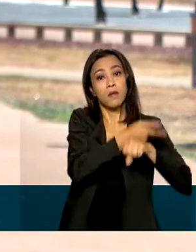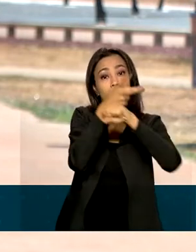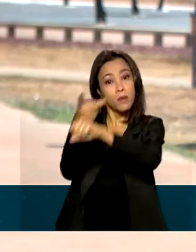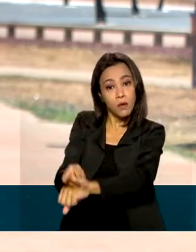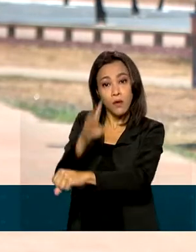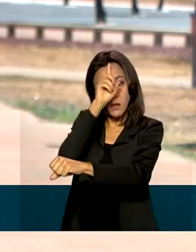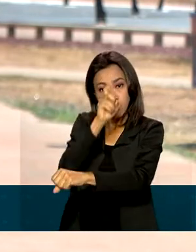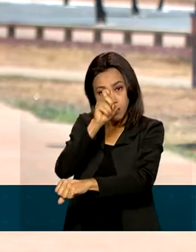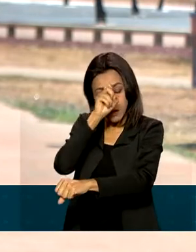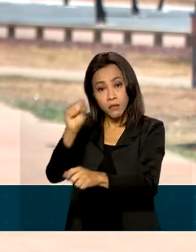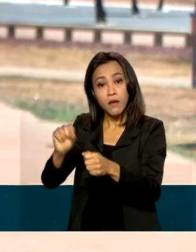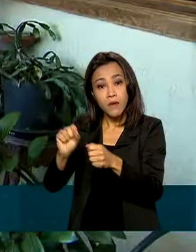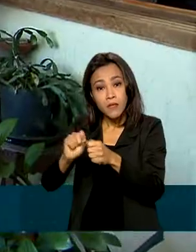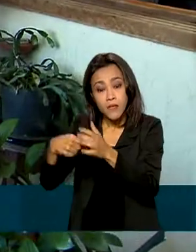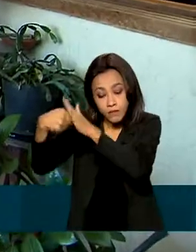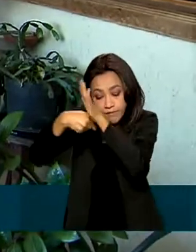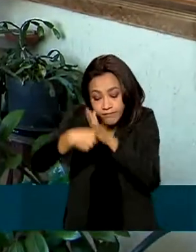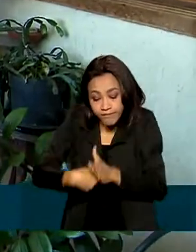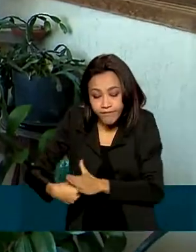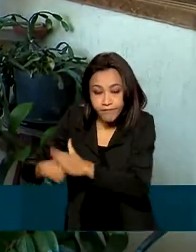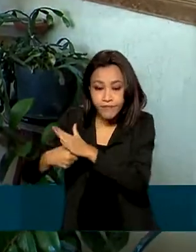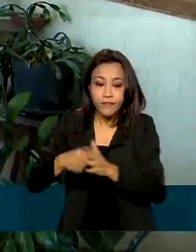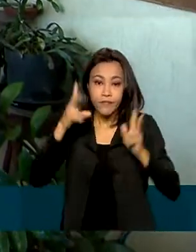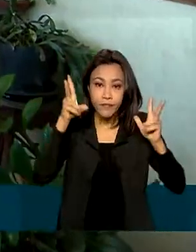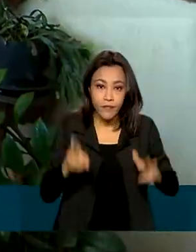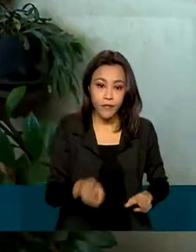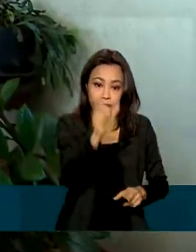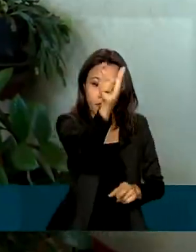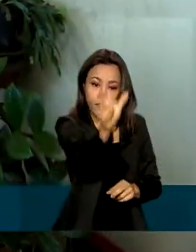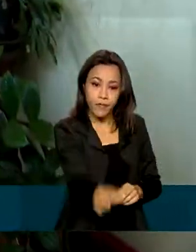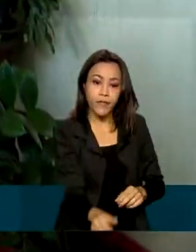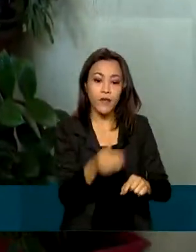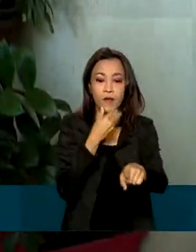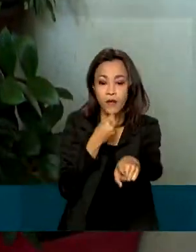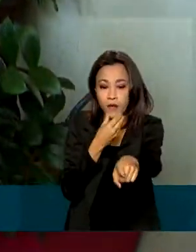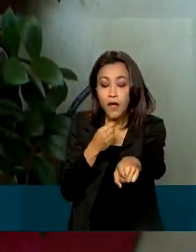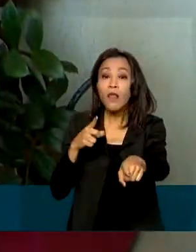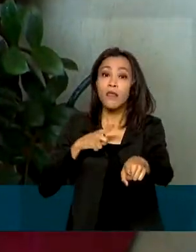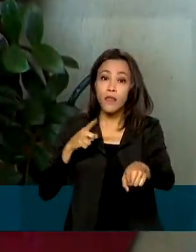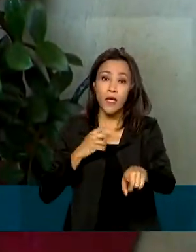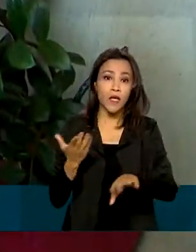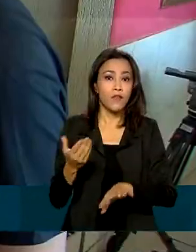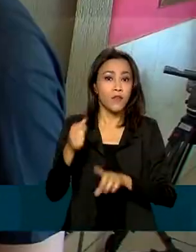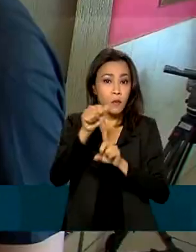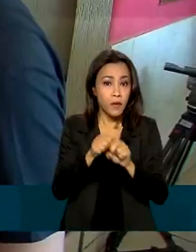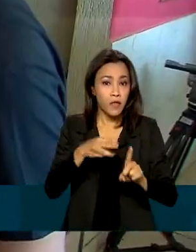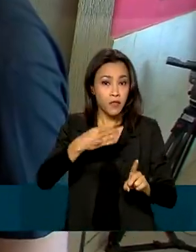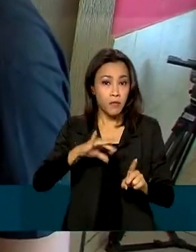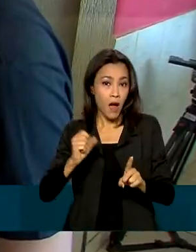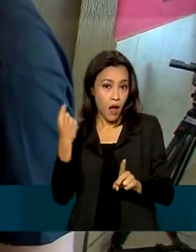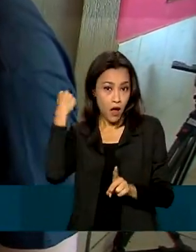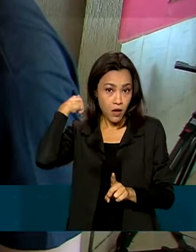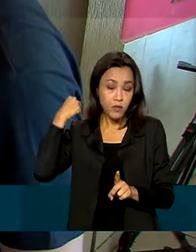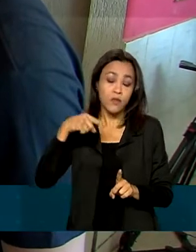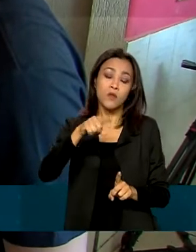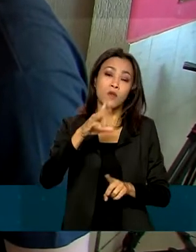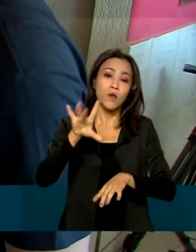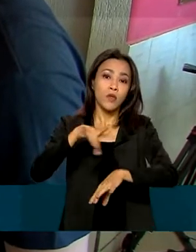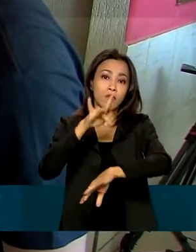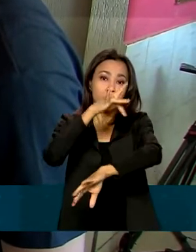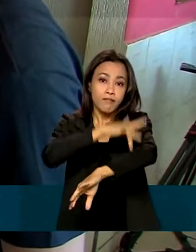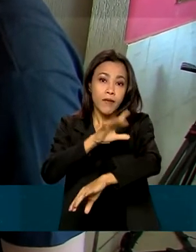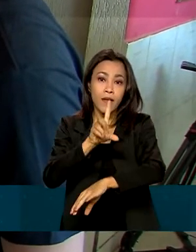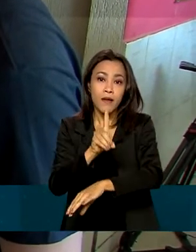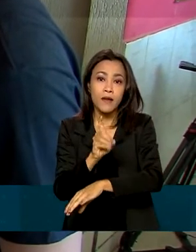testes nos pacientes. Foi o que ocorreu com o Aleph. Ele teve dengue em março deste ano e recebeu o tratamento adequado